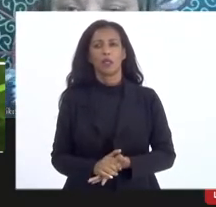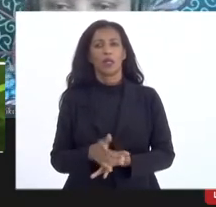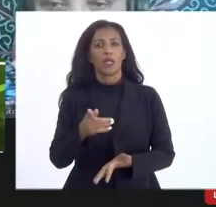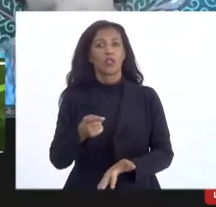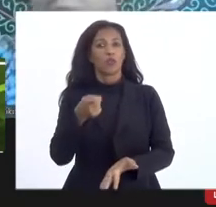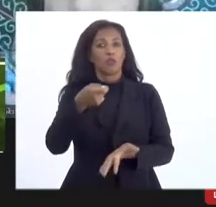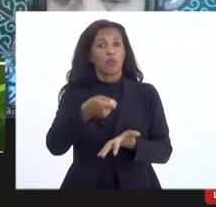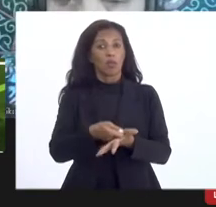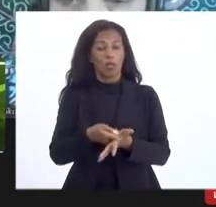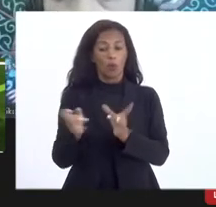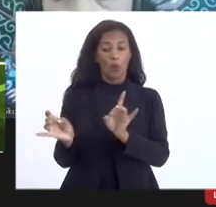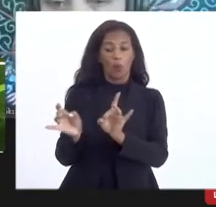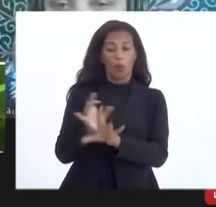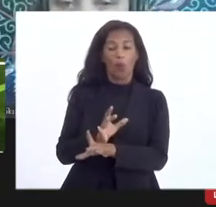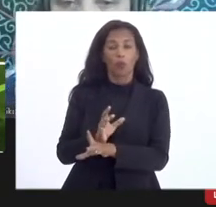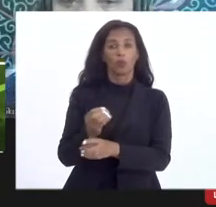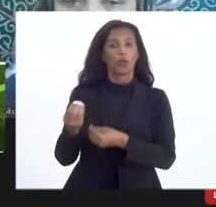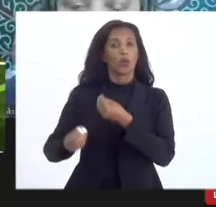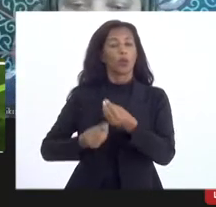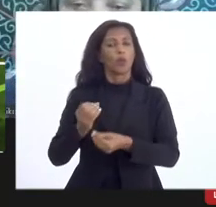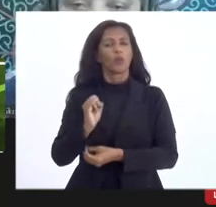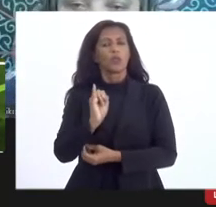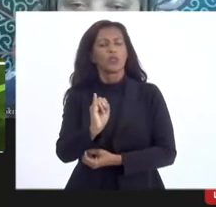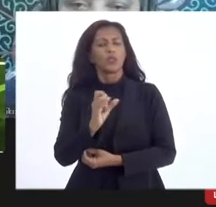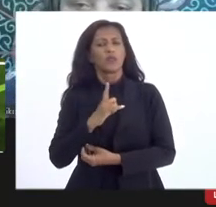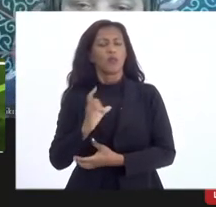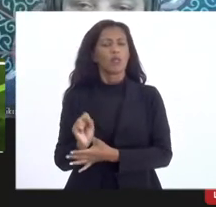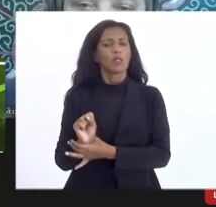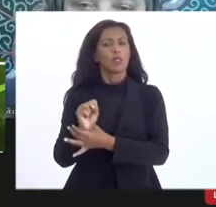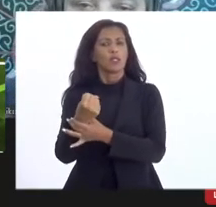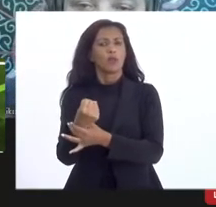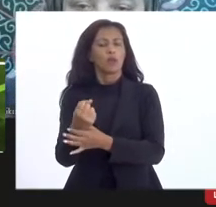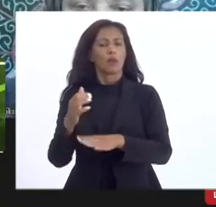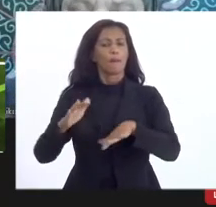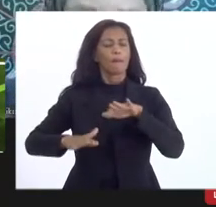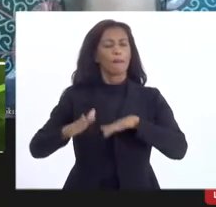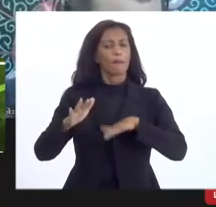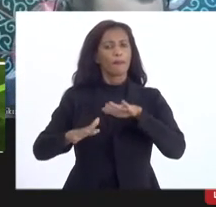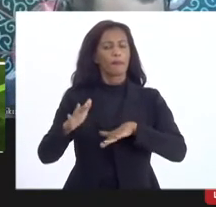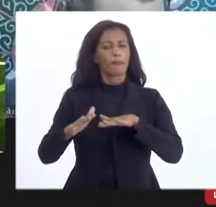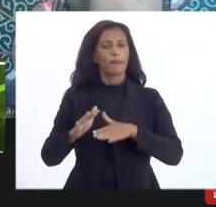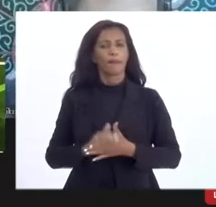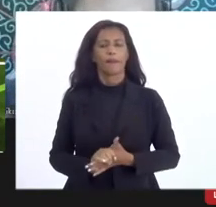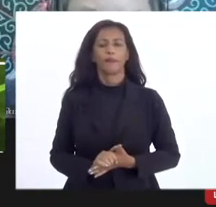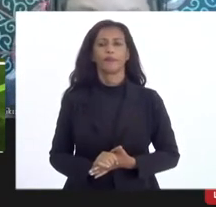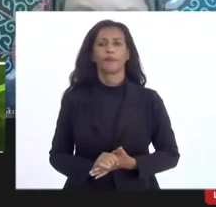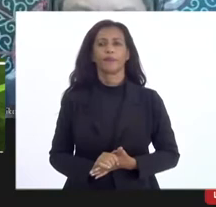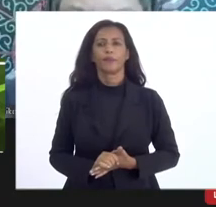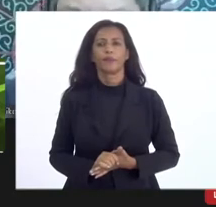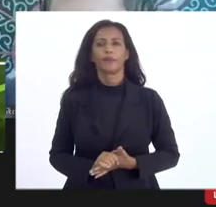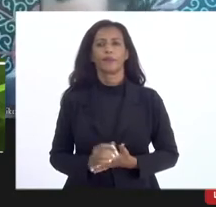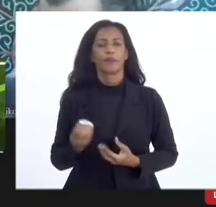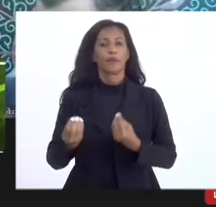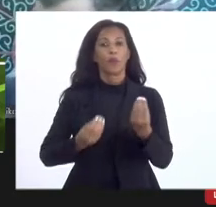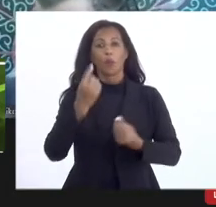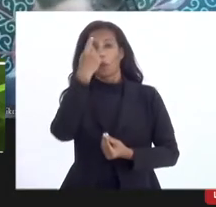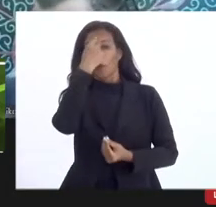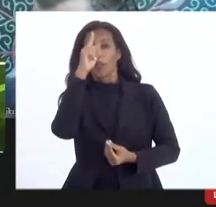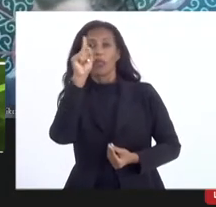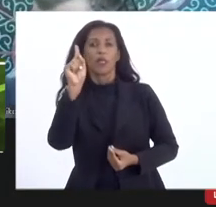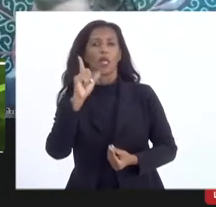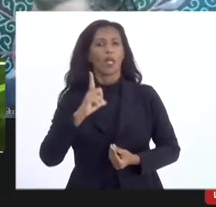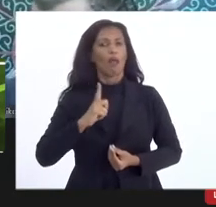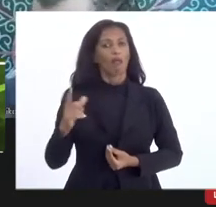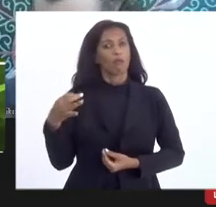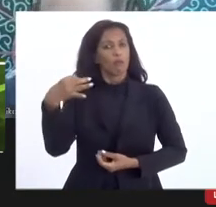mantendo atualizado é como se a gente tivesse a segurança ou pelo menos uma uma uma ideia de que eles